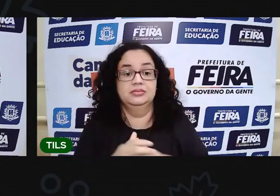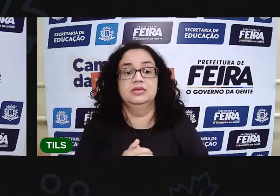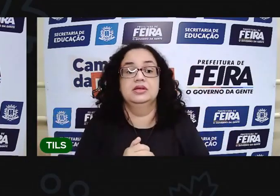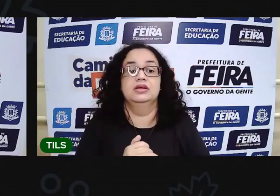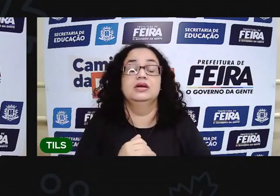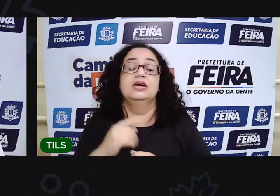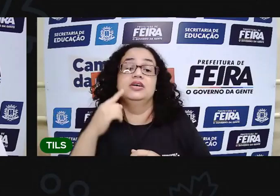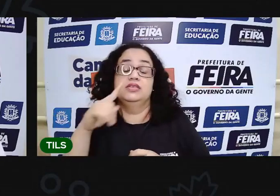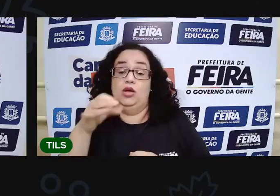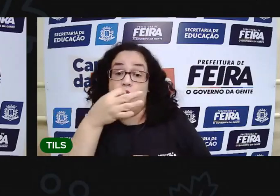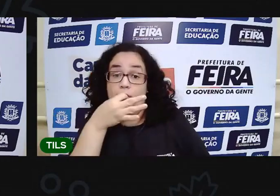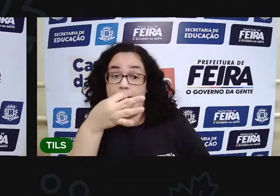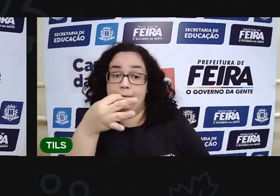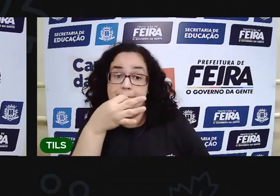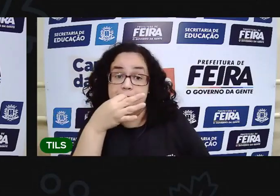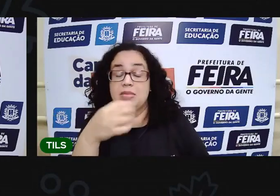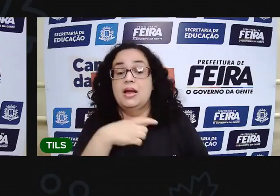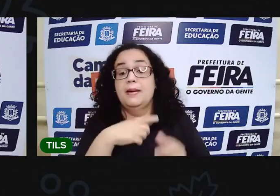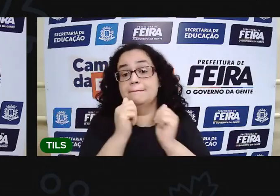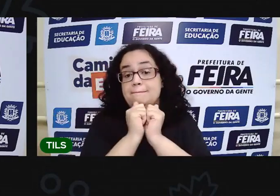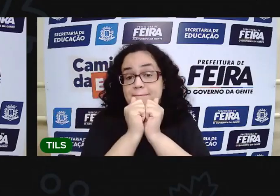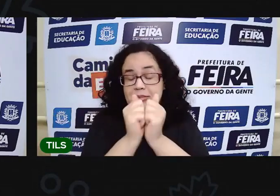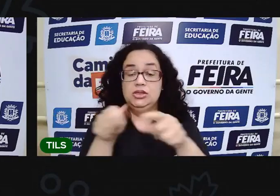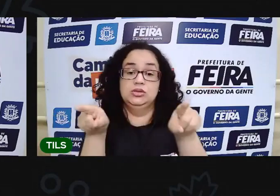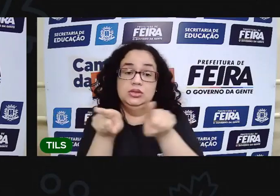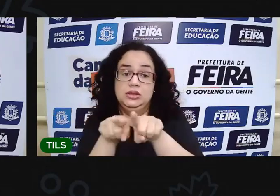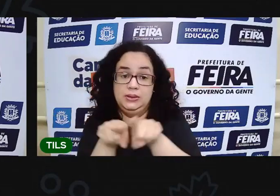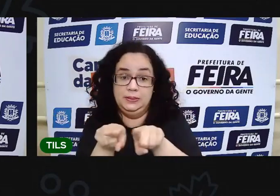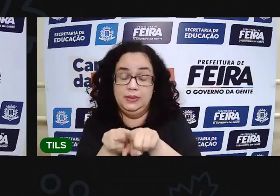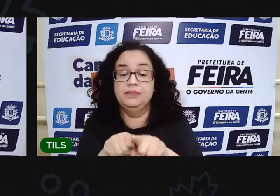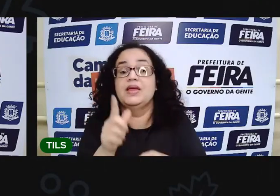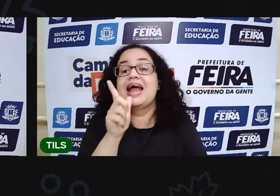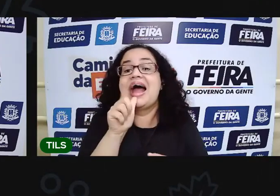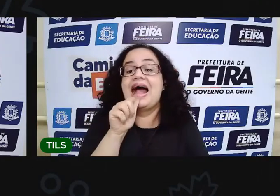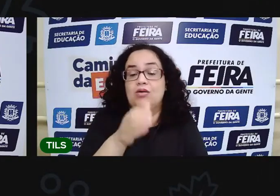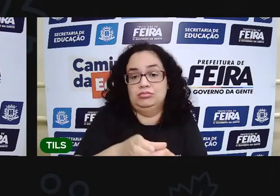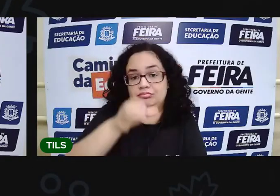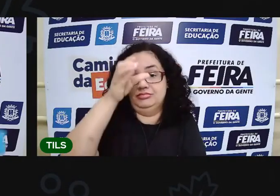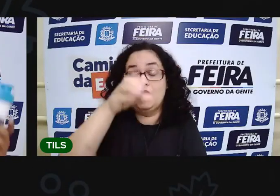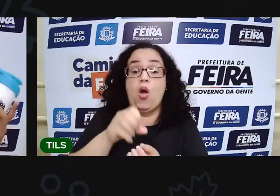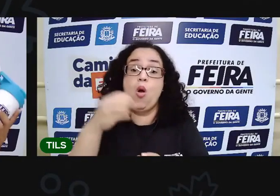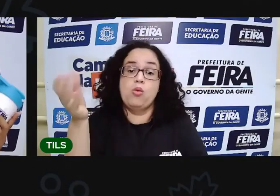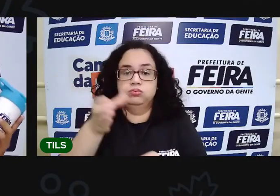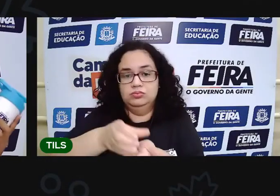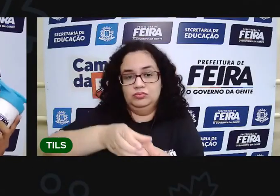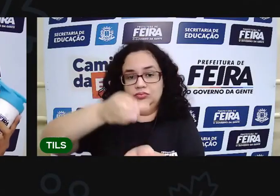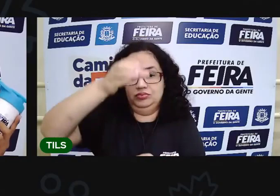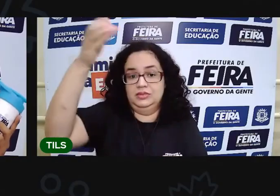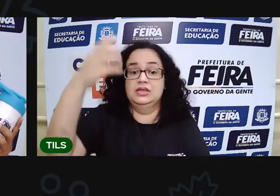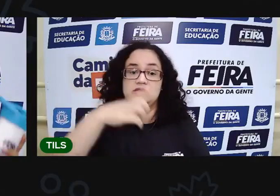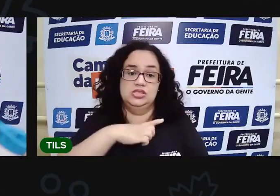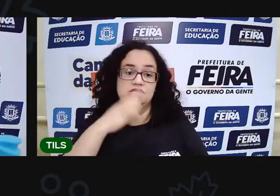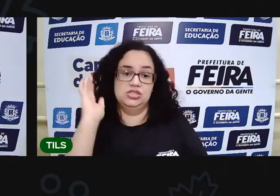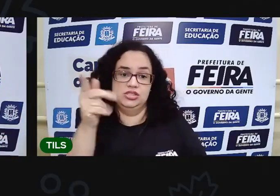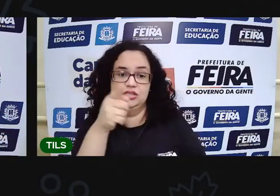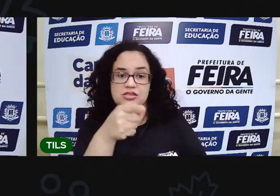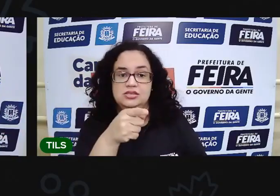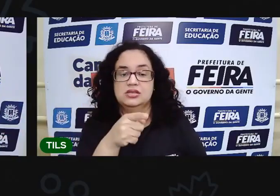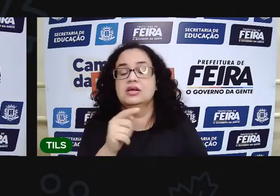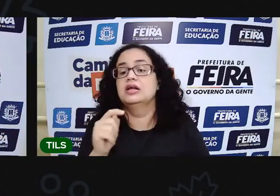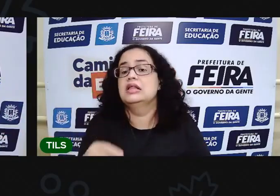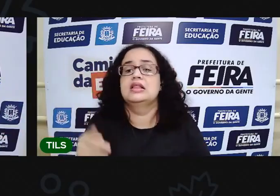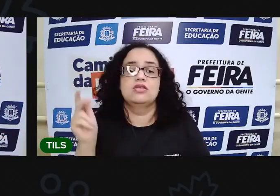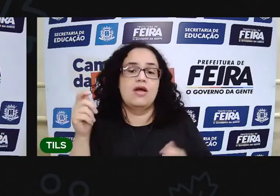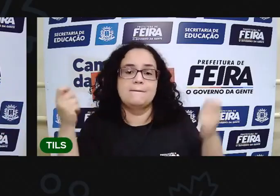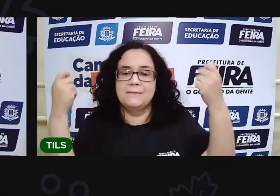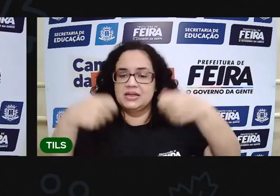vou sugerir que você já deixe perto de você também um copo com água ou uma garrafinha. A minha já está aqui. Assim você não vai